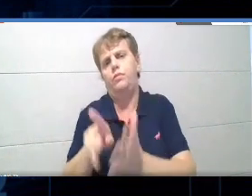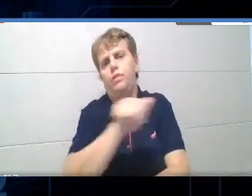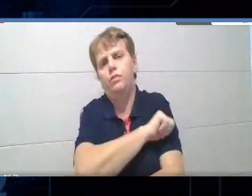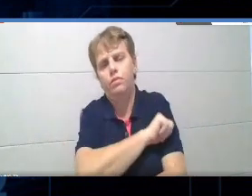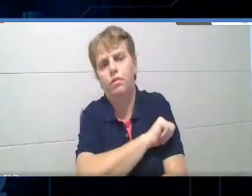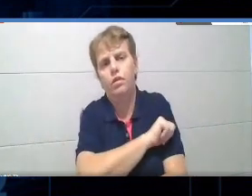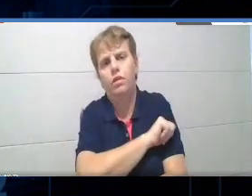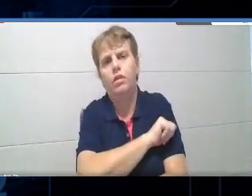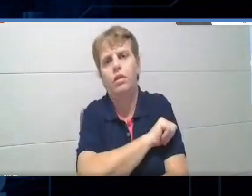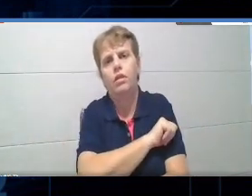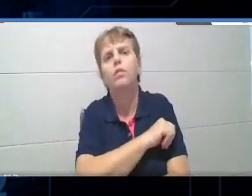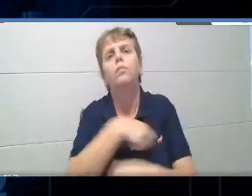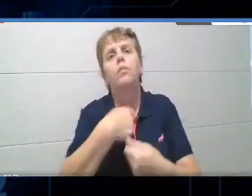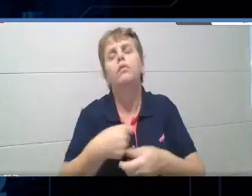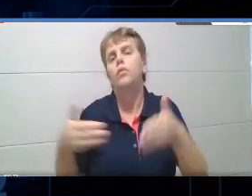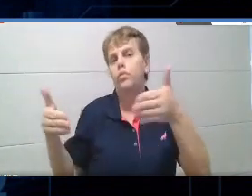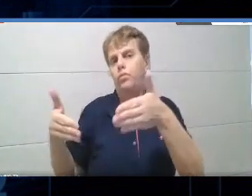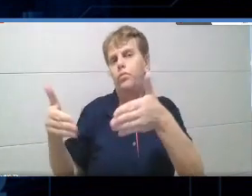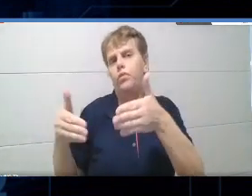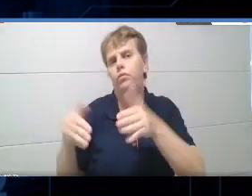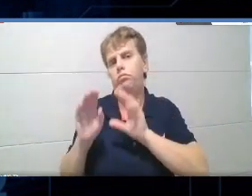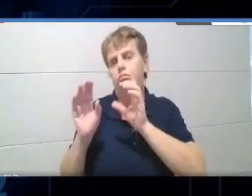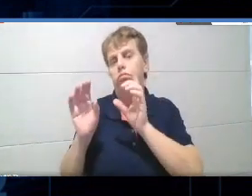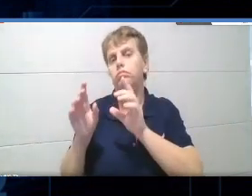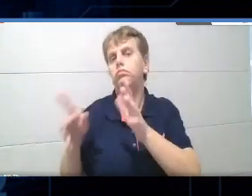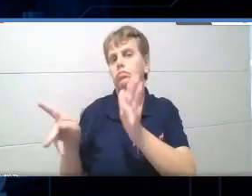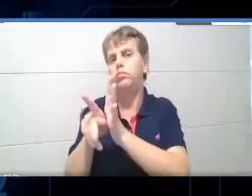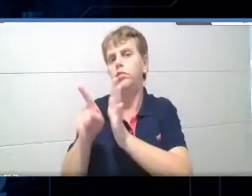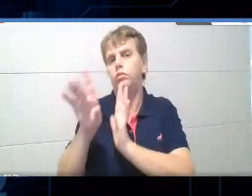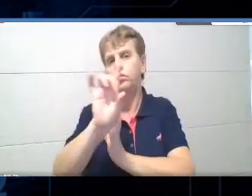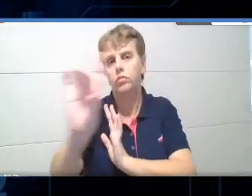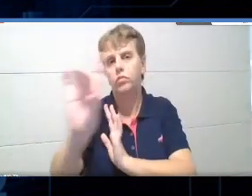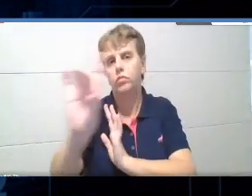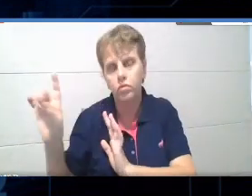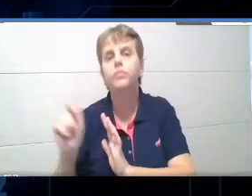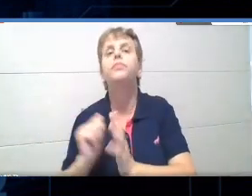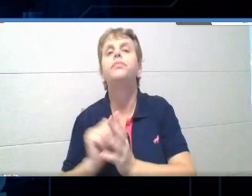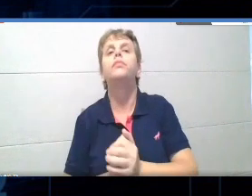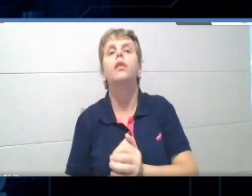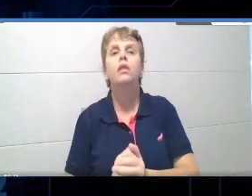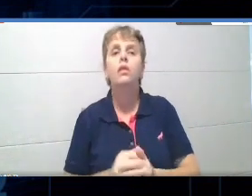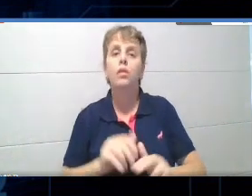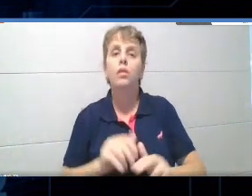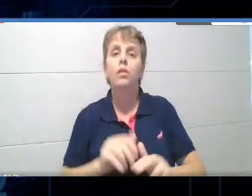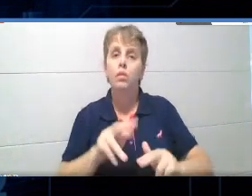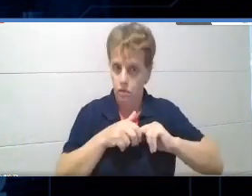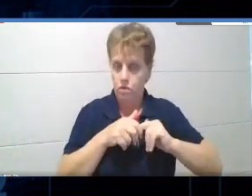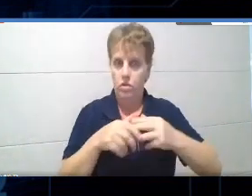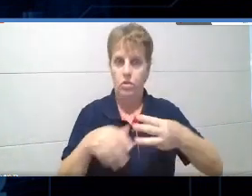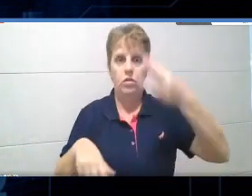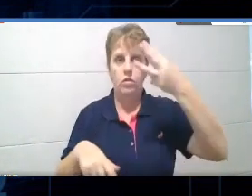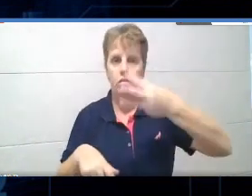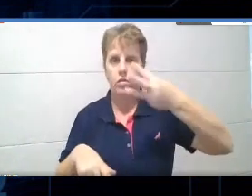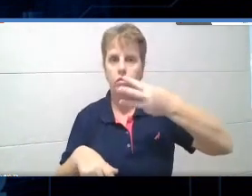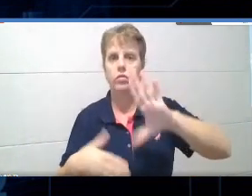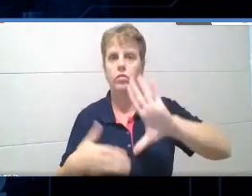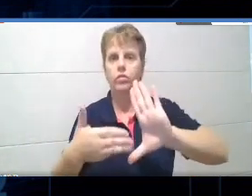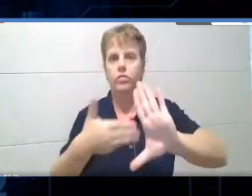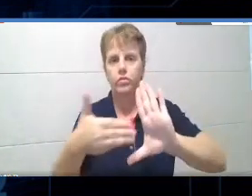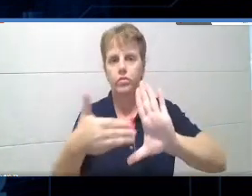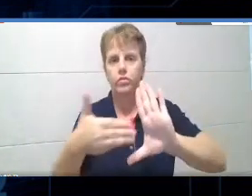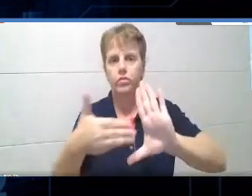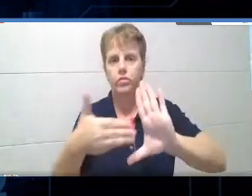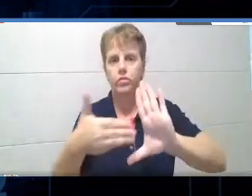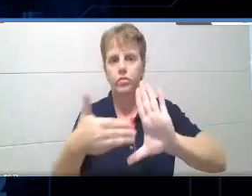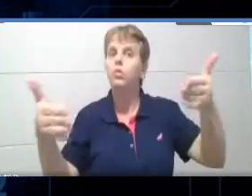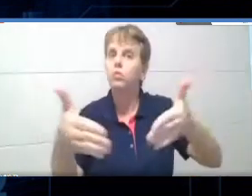realidade bem específica, e essa série de webinar, ela foi focada dentro dessa realidade que